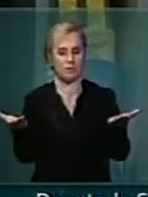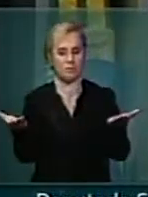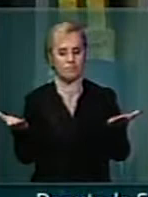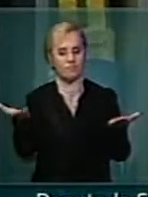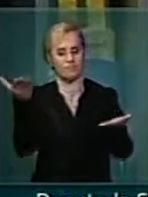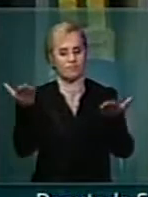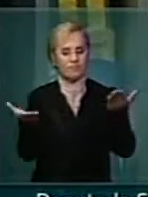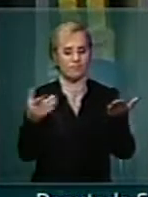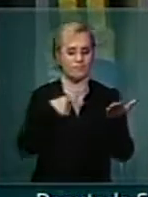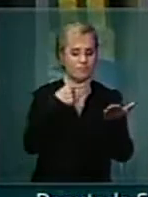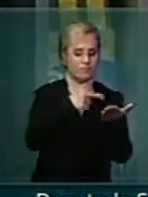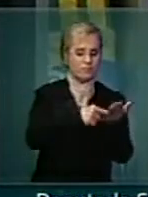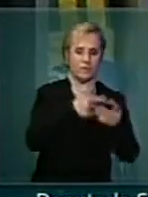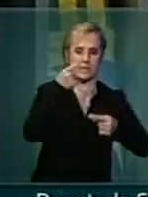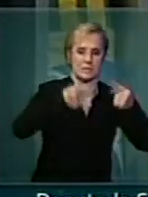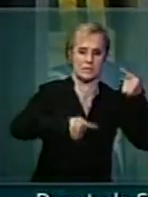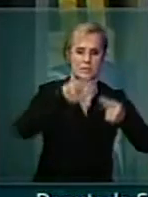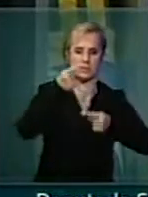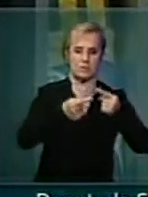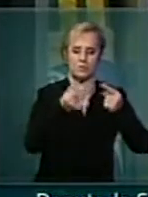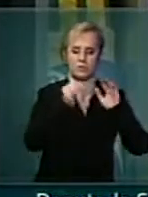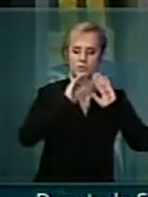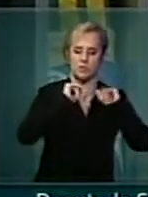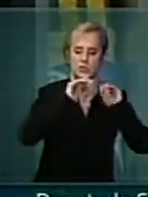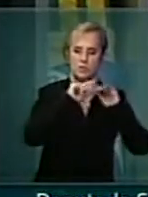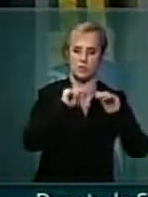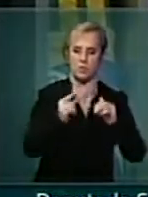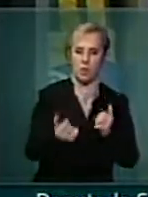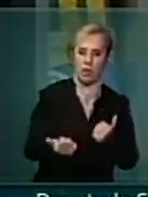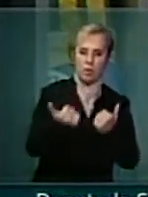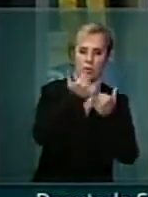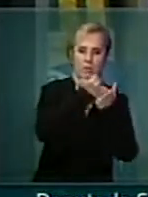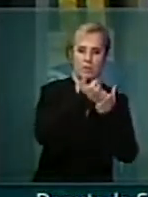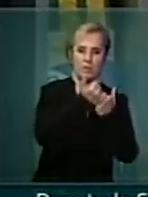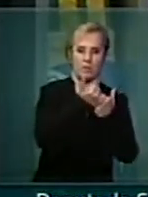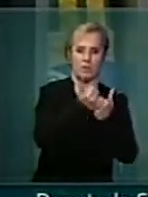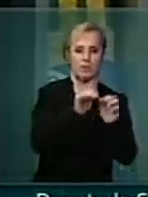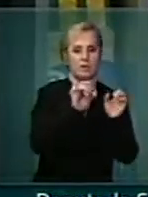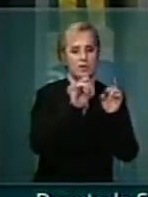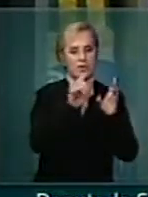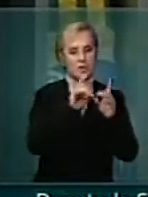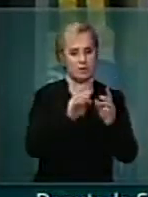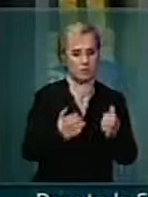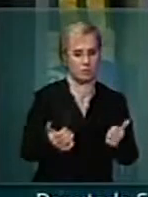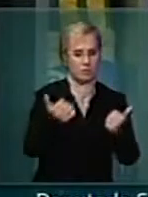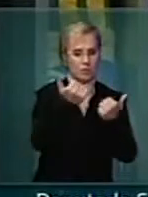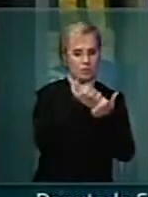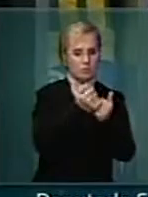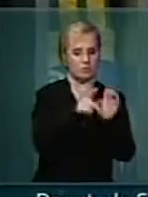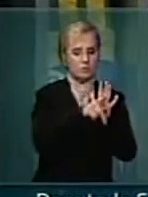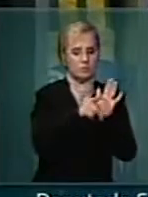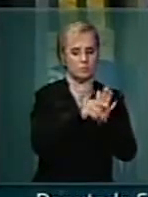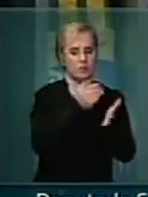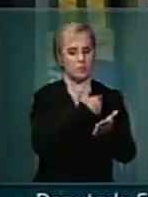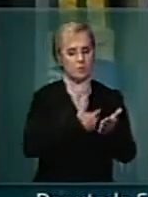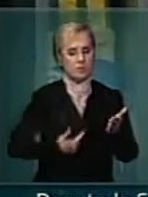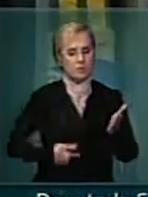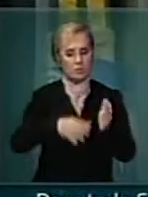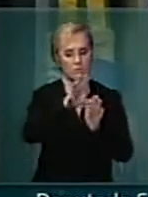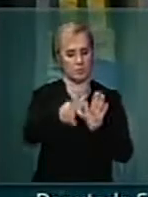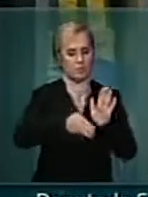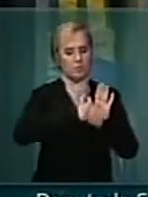discutir os créditos suplementares e extraordinários que o governo envia a esta casa.